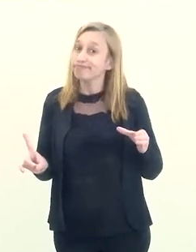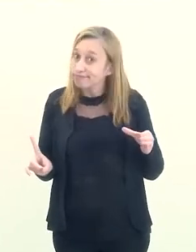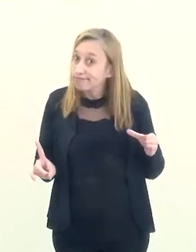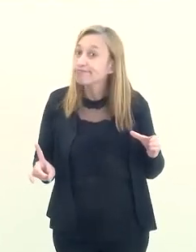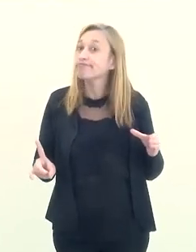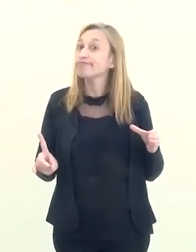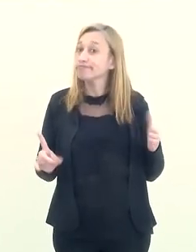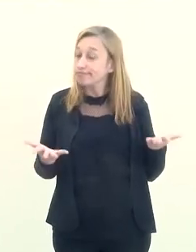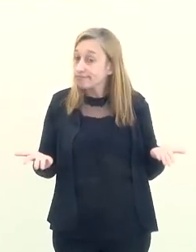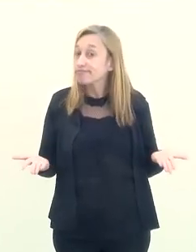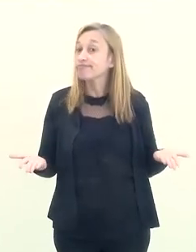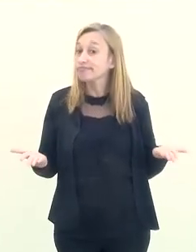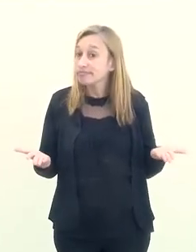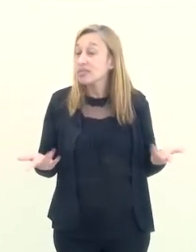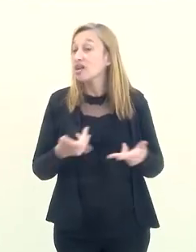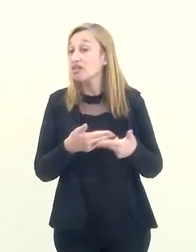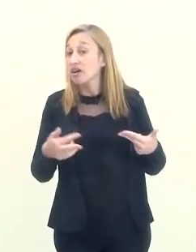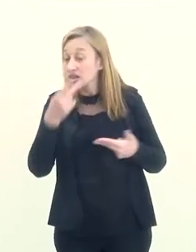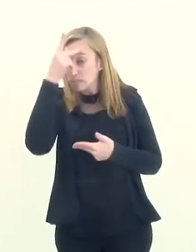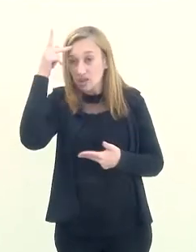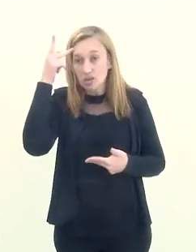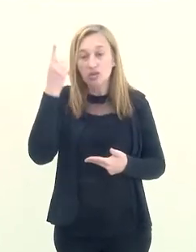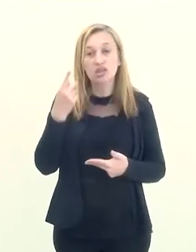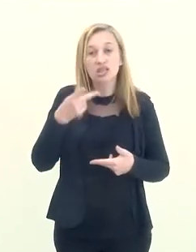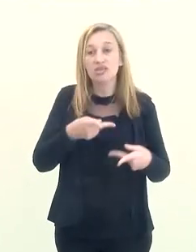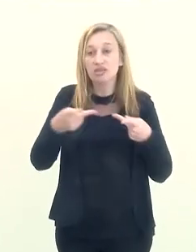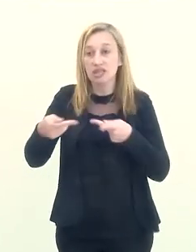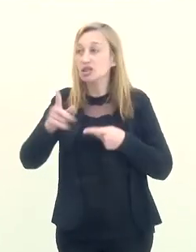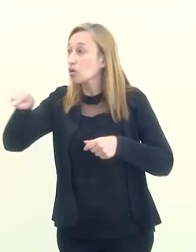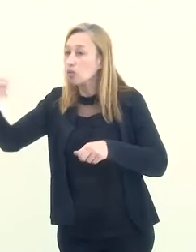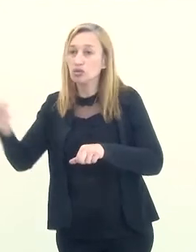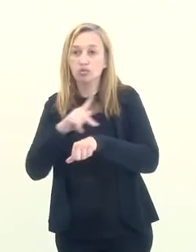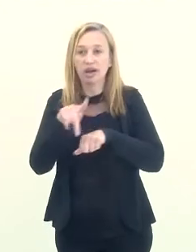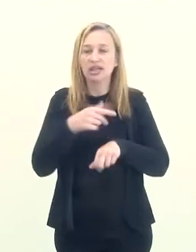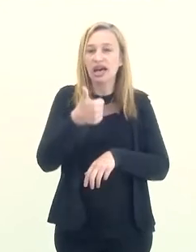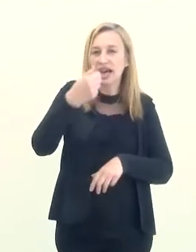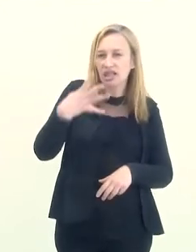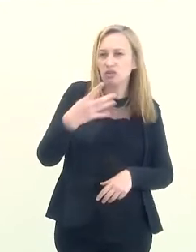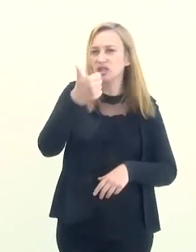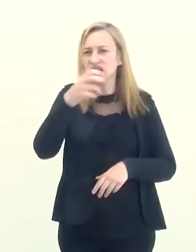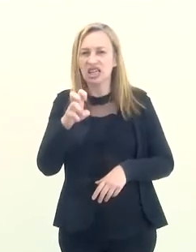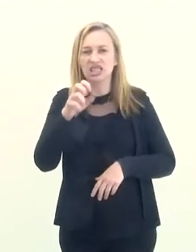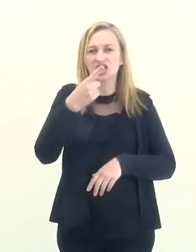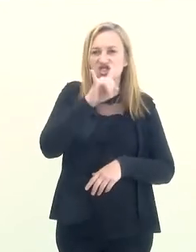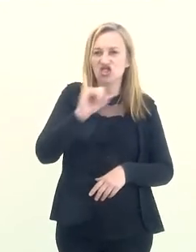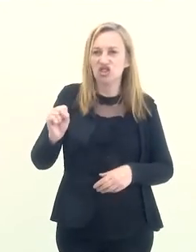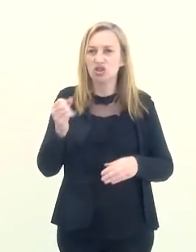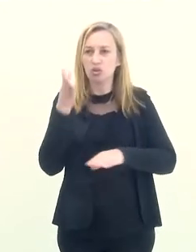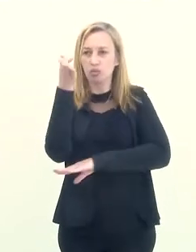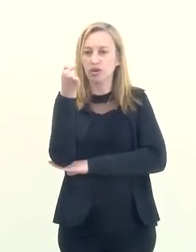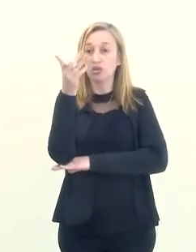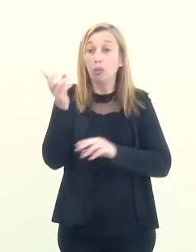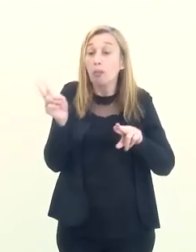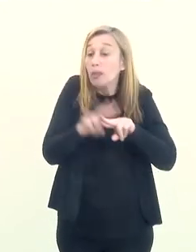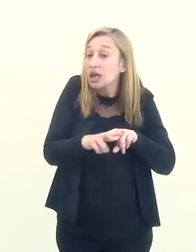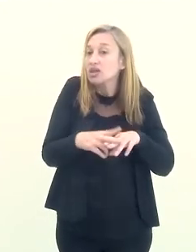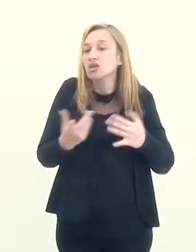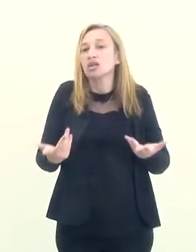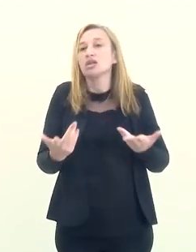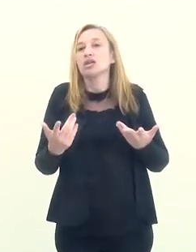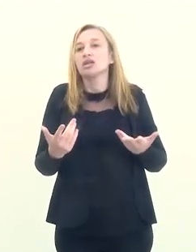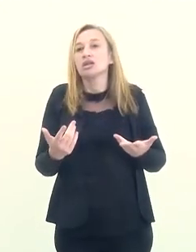compulsórias para muitas pessoas que vão para alguns países, tem que ficar 14, 15 dias num quarto de hotel